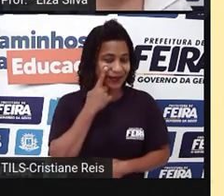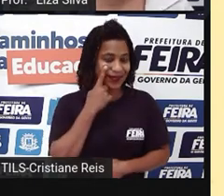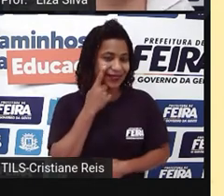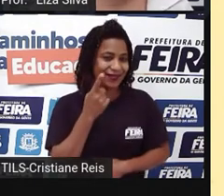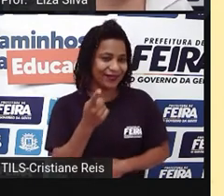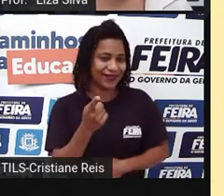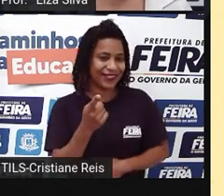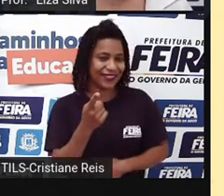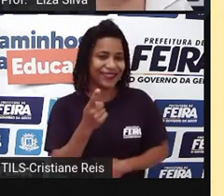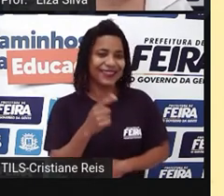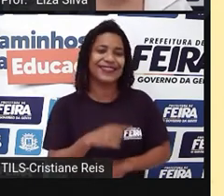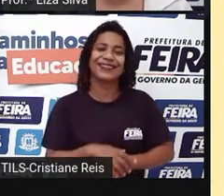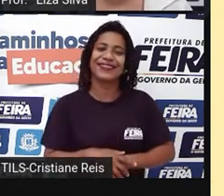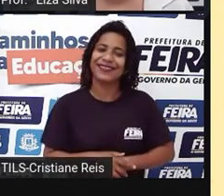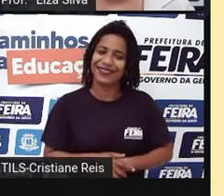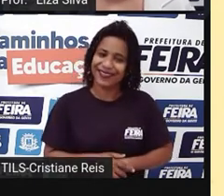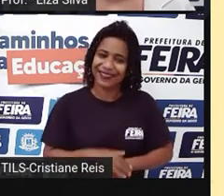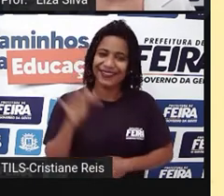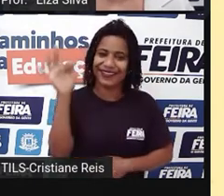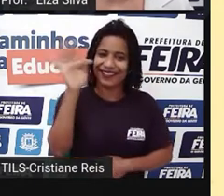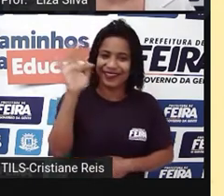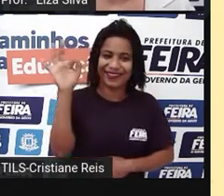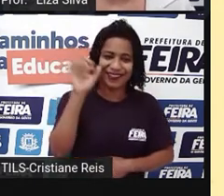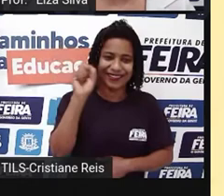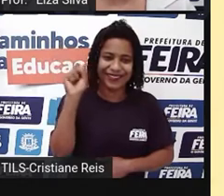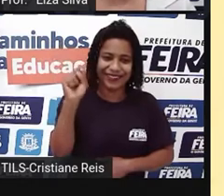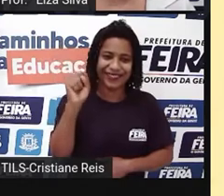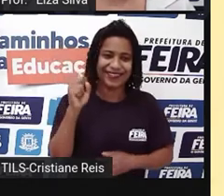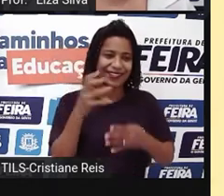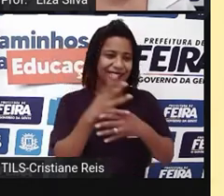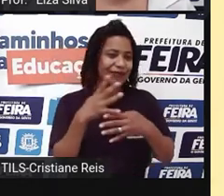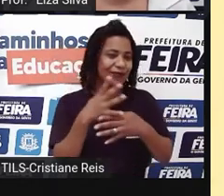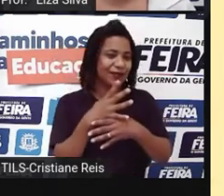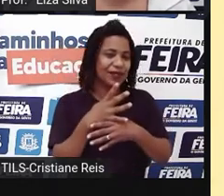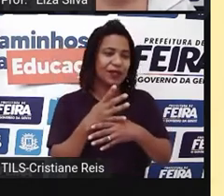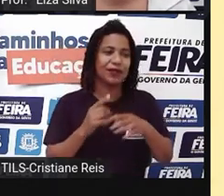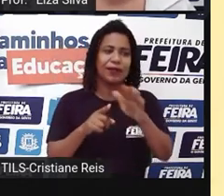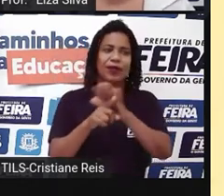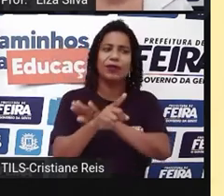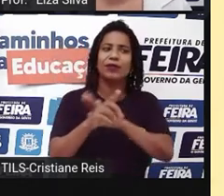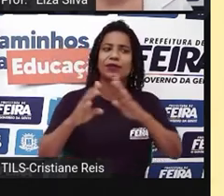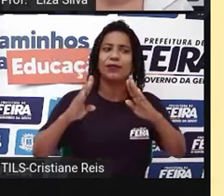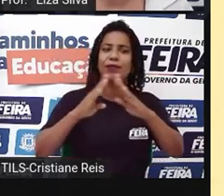cidade aparecendo aí na tela. Where do you live? Onde você mora?